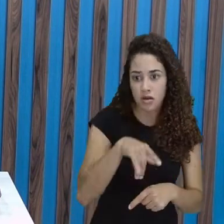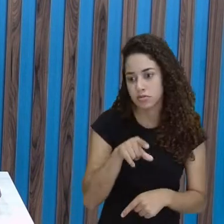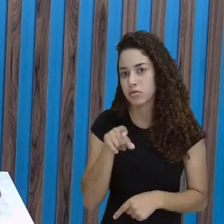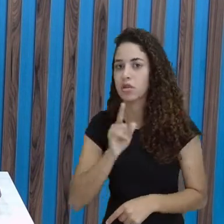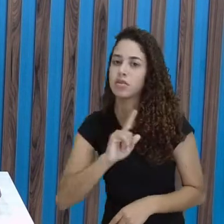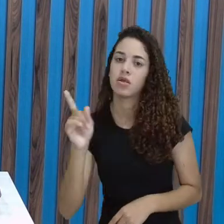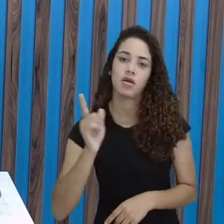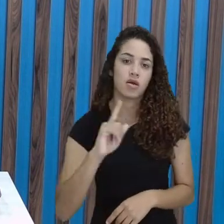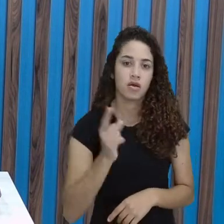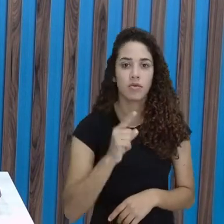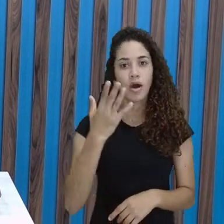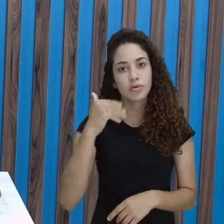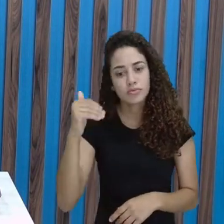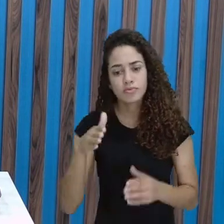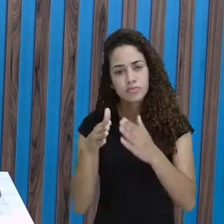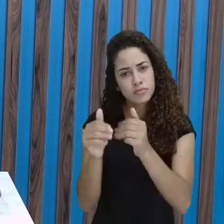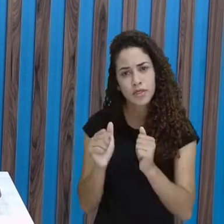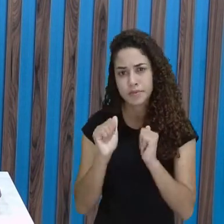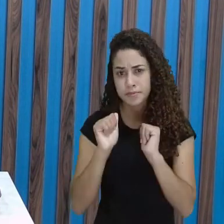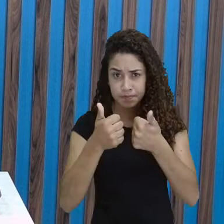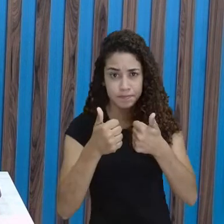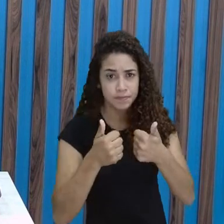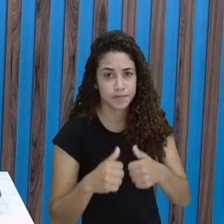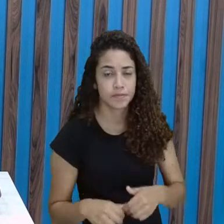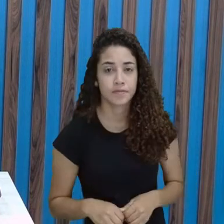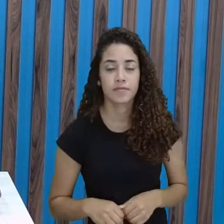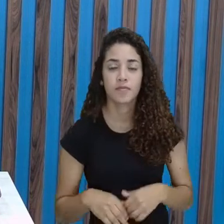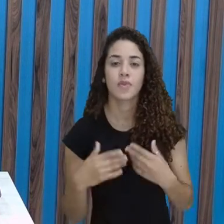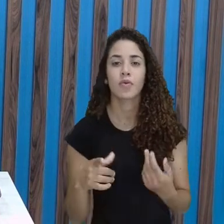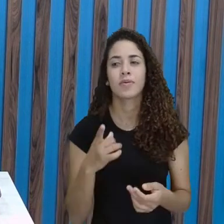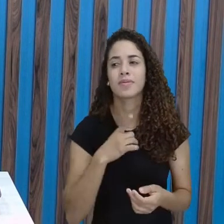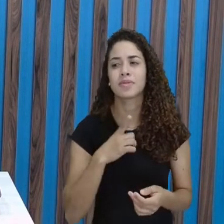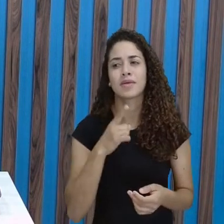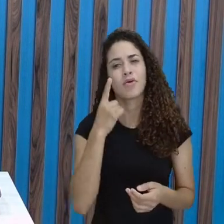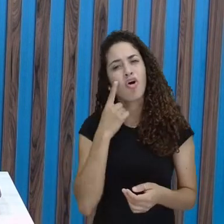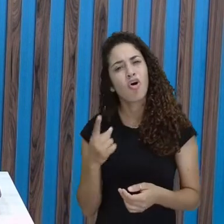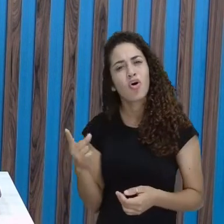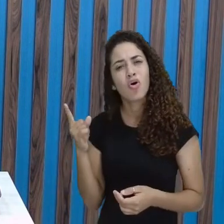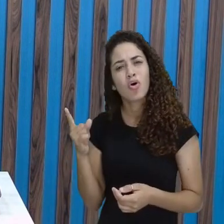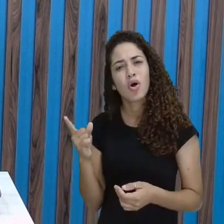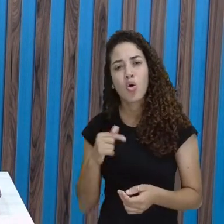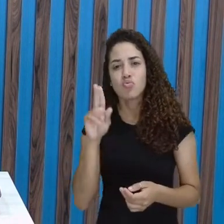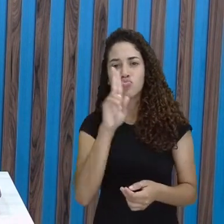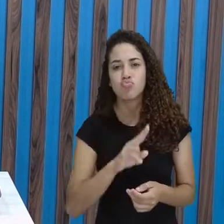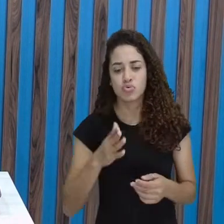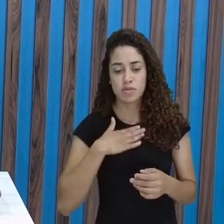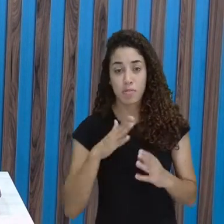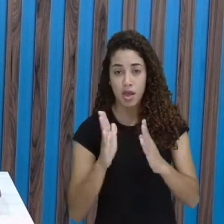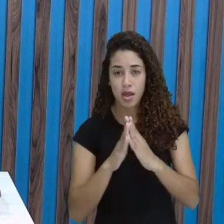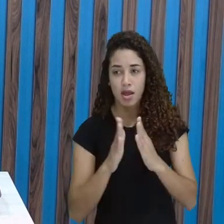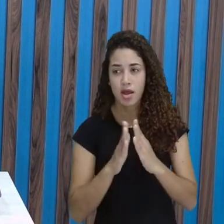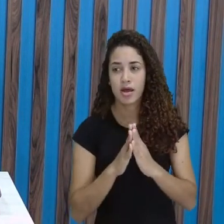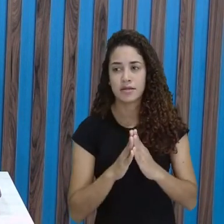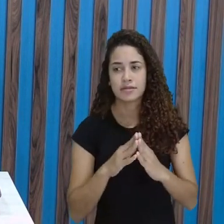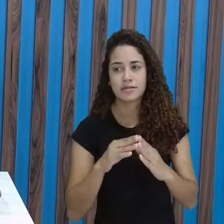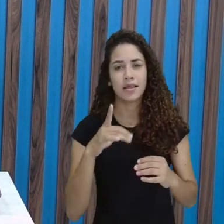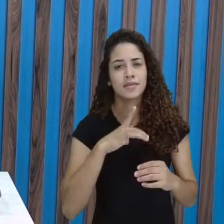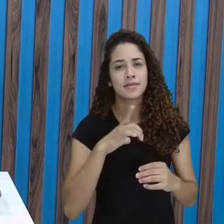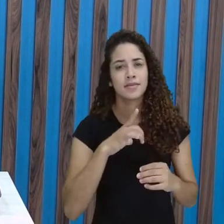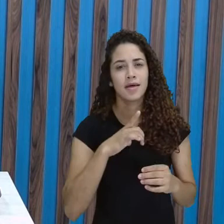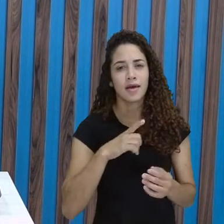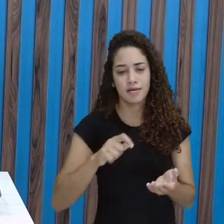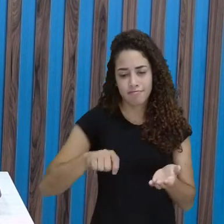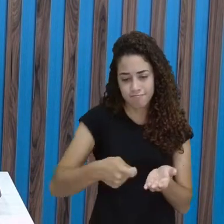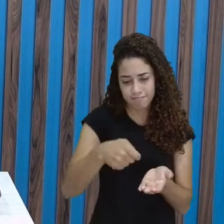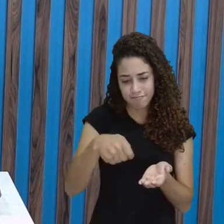adulto fazer isso por você. Aqui, eu tenho esse medidor, olha, que eu uso na minha casa. São várias conchinhas de